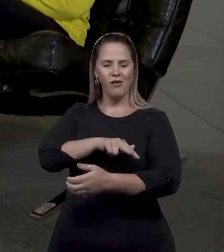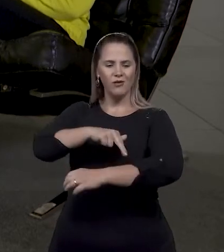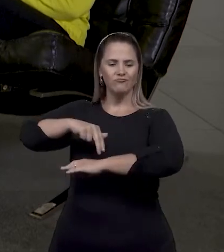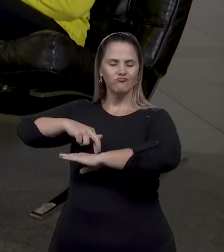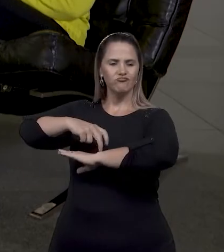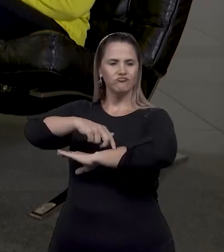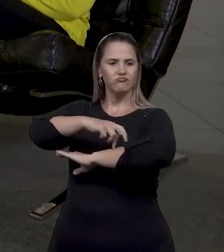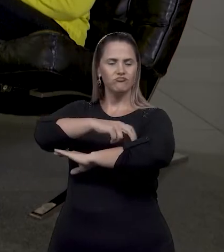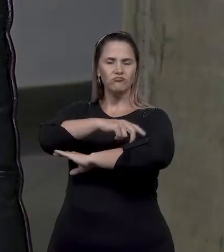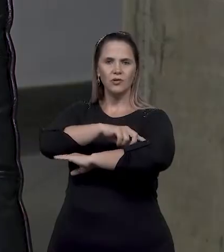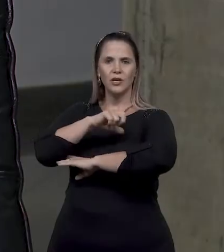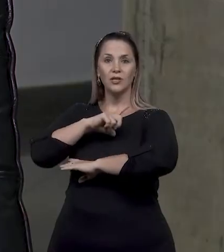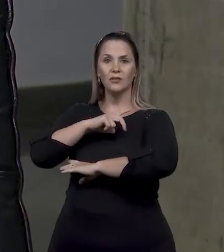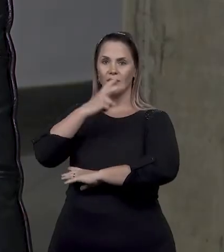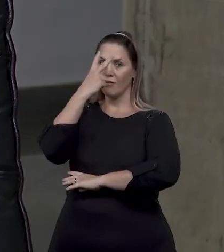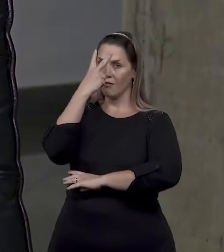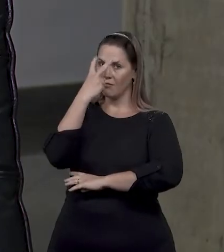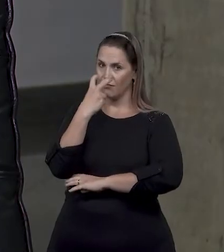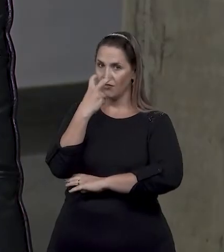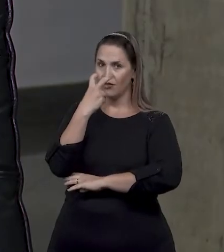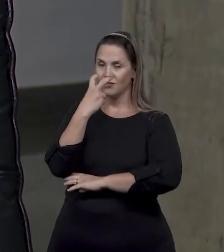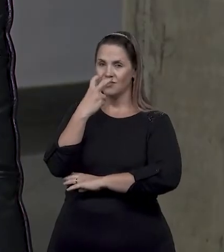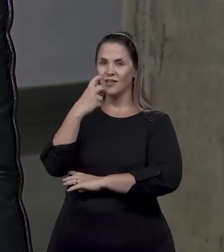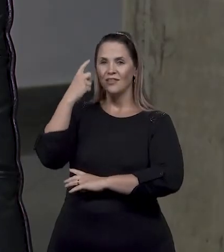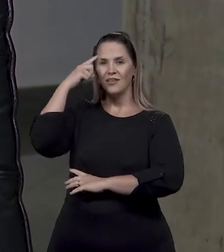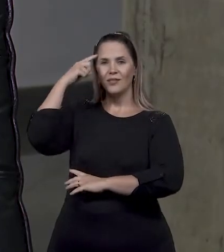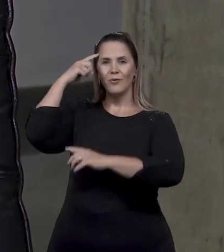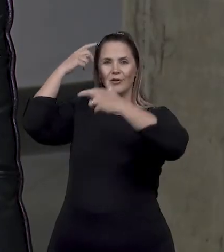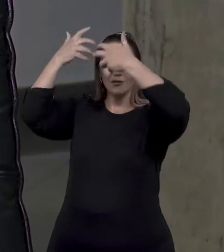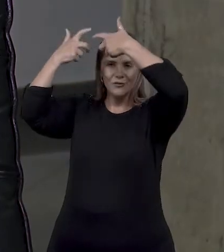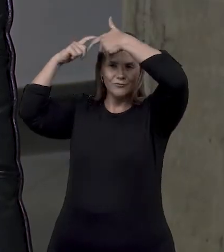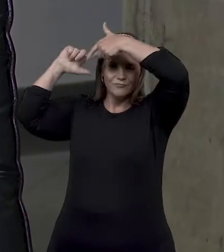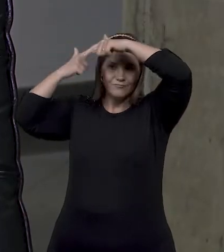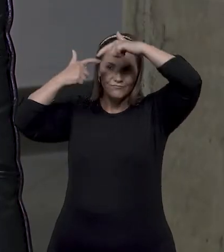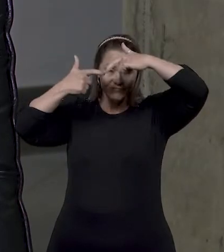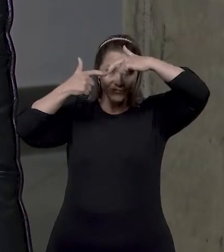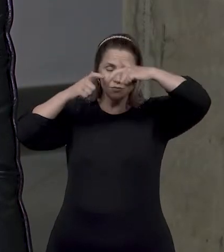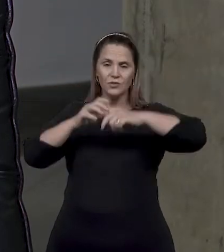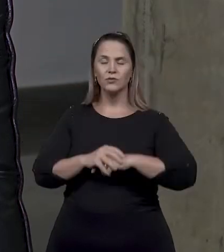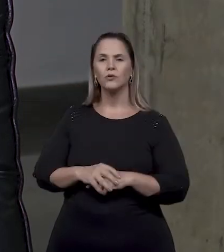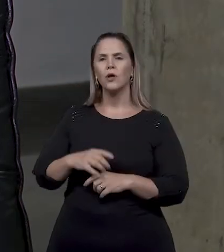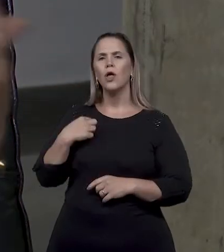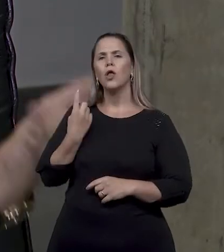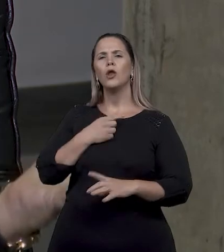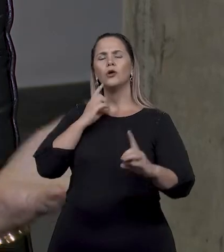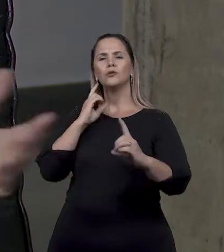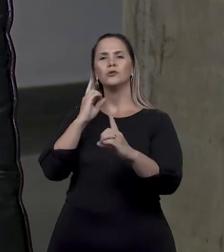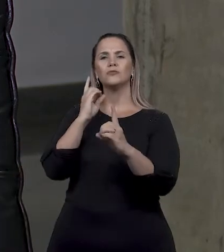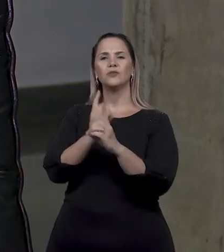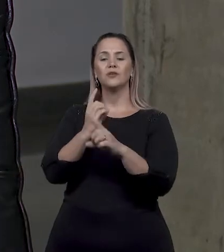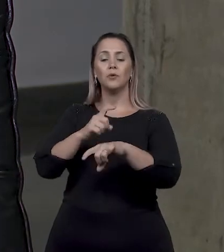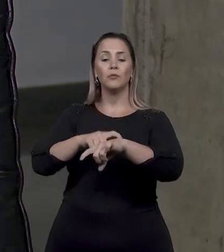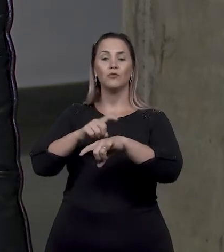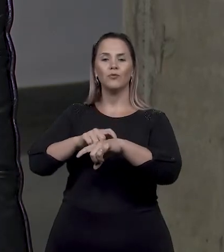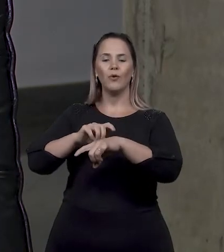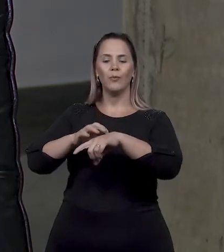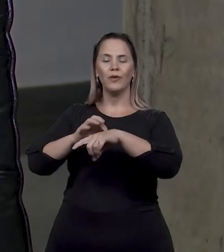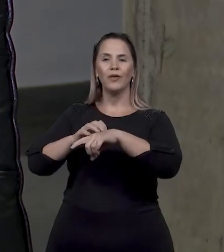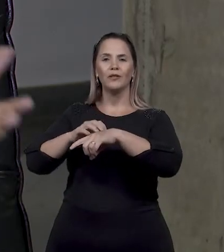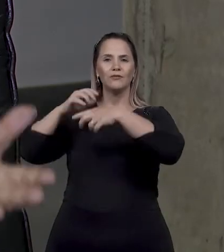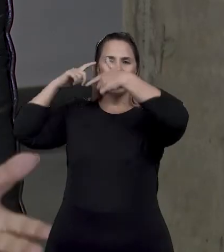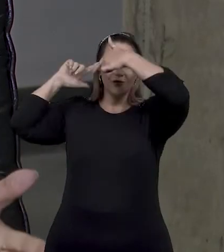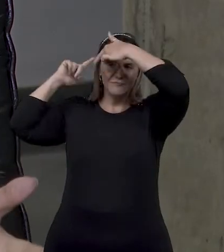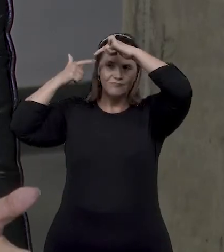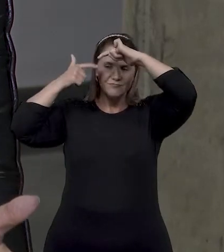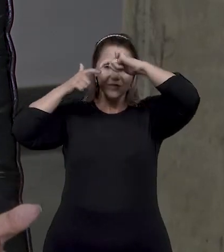desse ano tem deficiência visual e dislexia, foi descobrir que tem dislexia